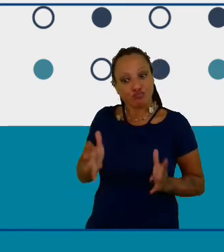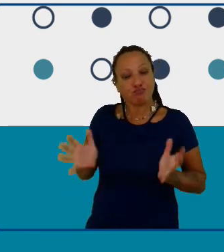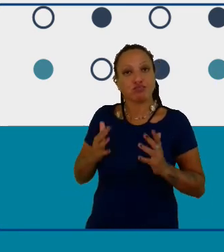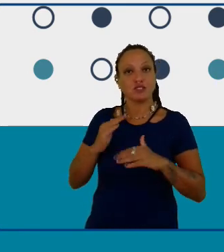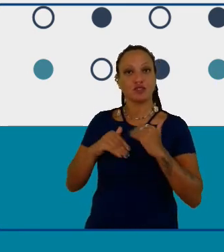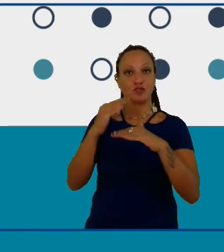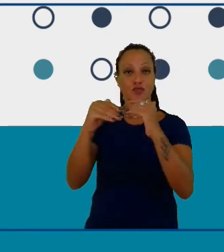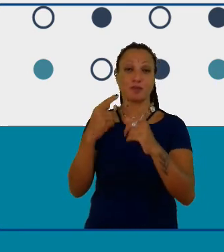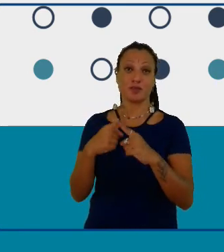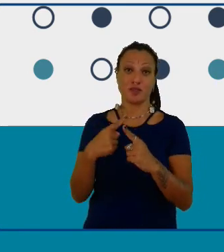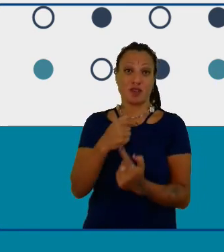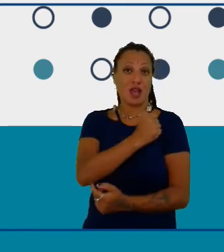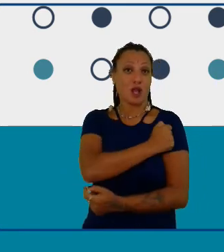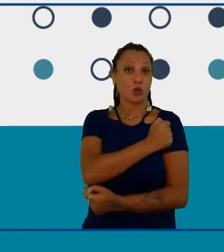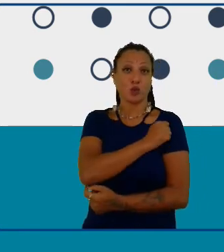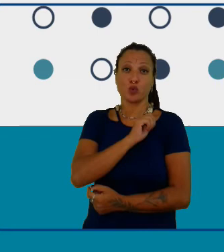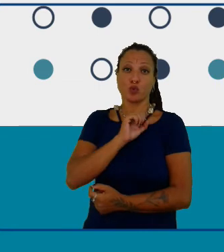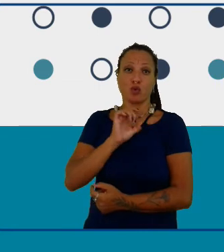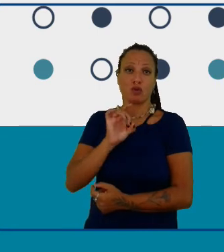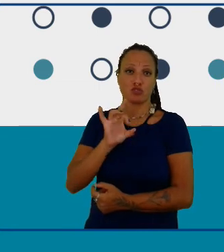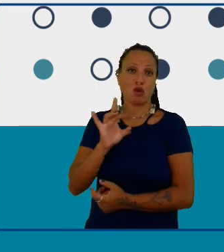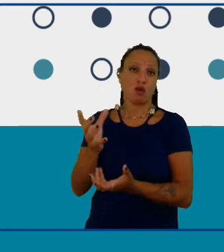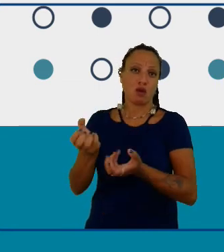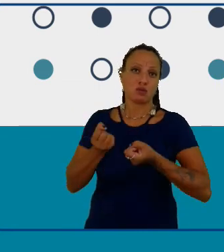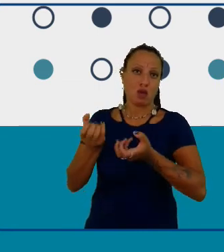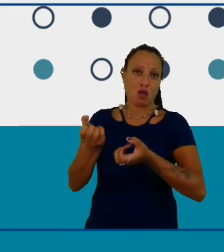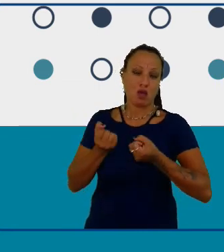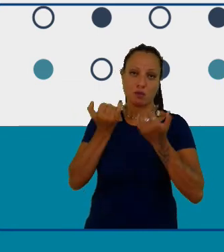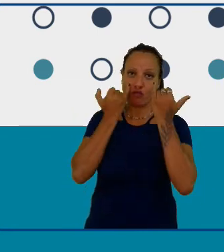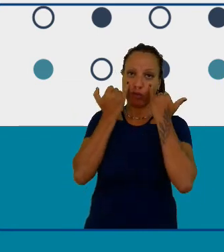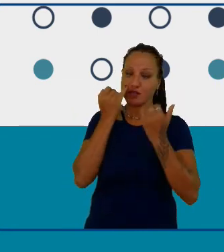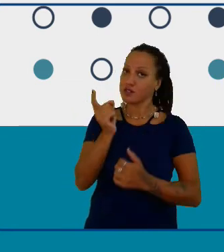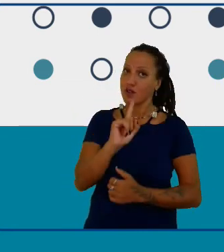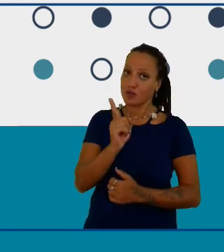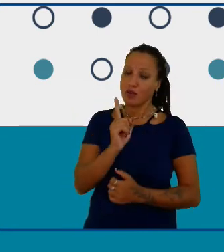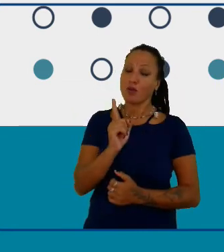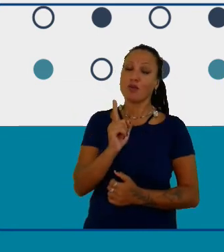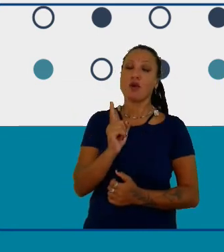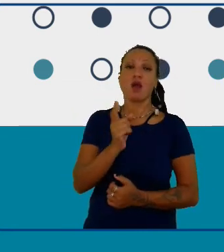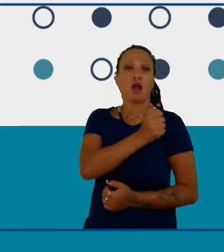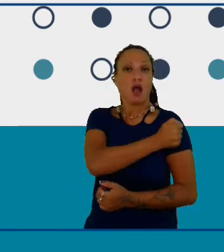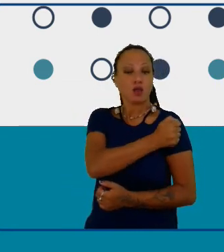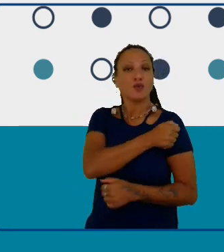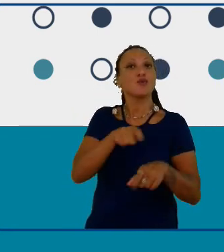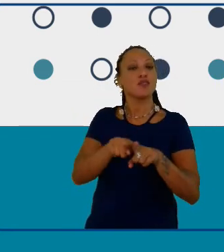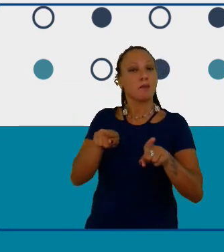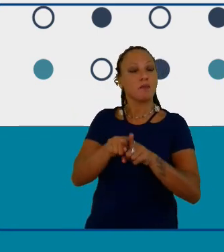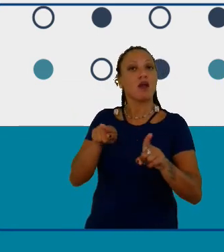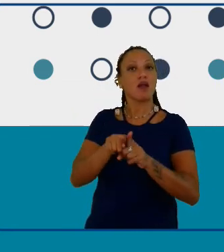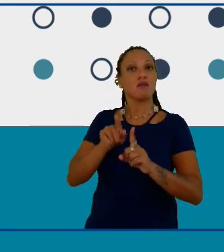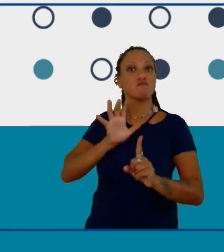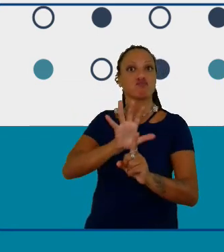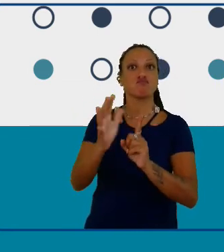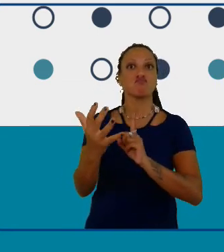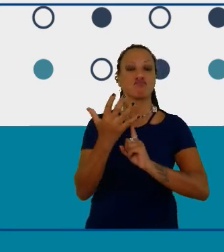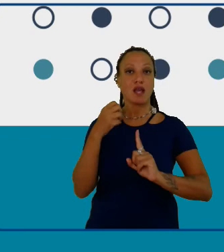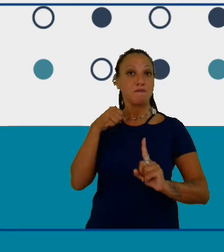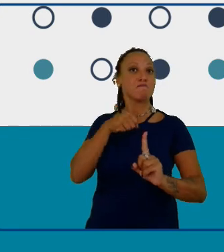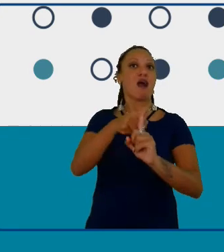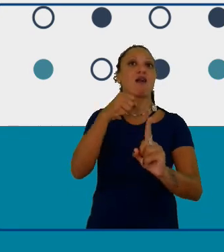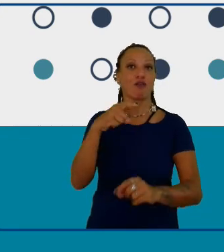receber a informação mas de gerar realmente o impacto também então esse exemplo do Juan